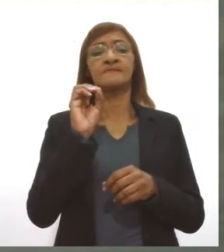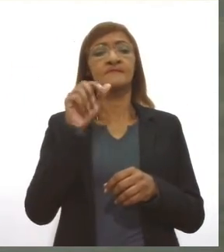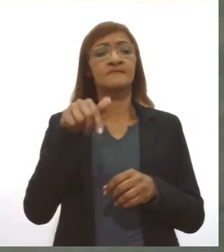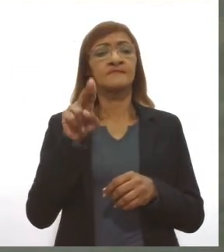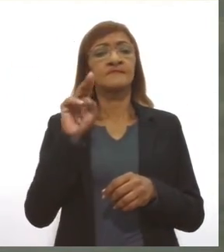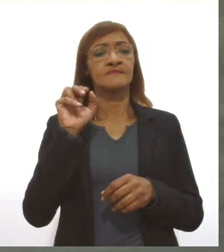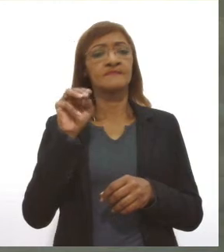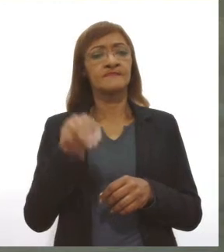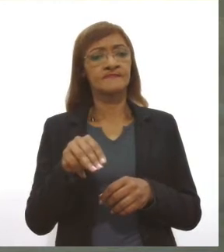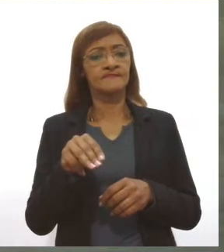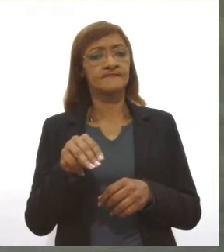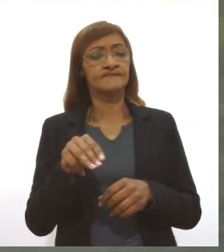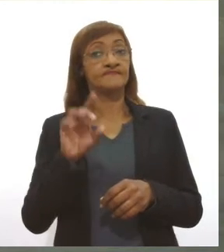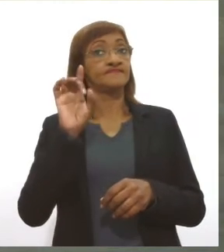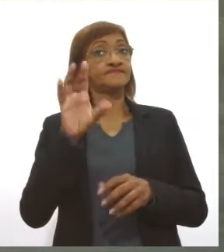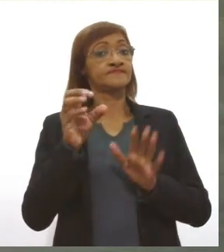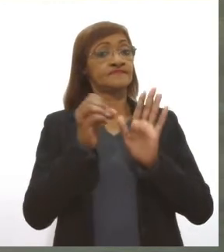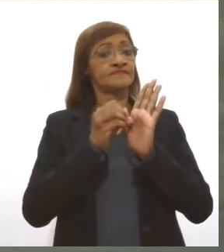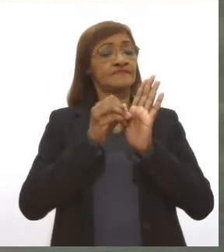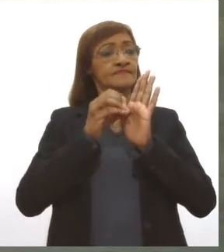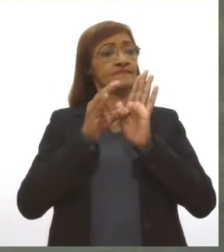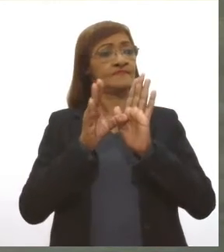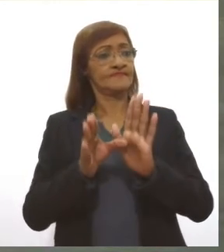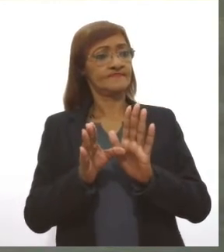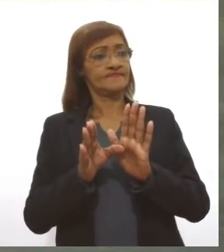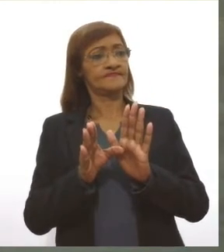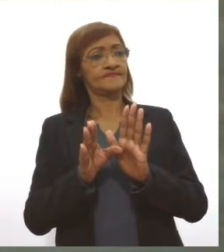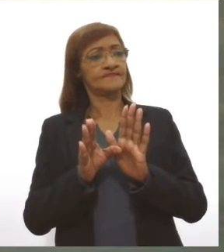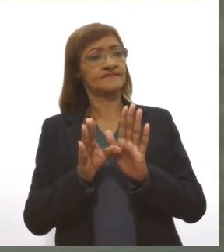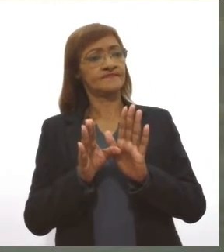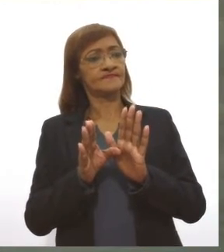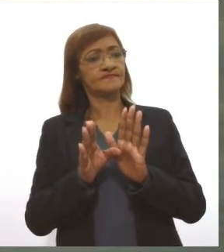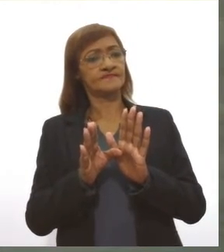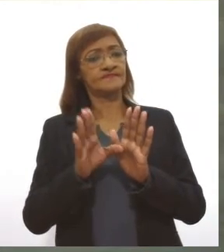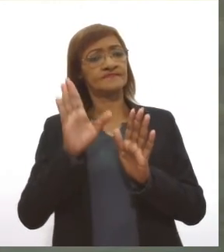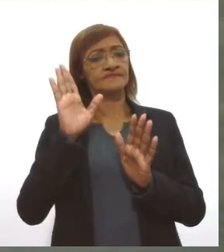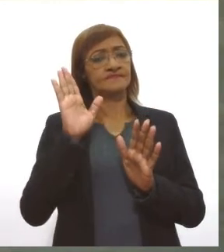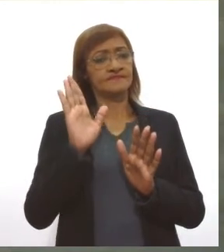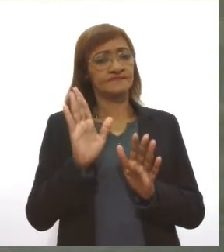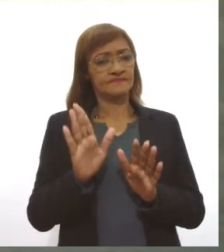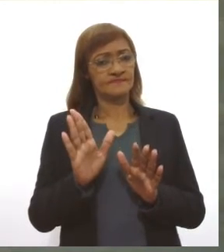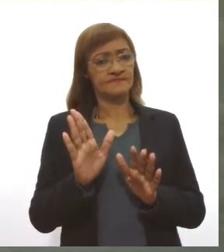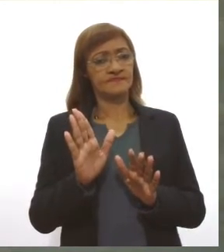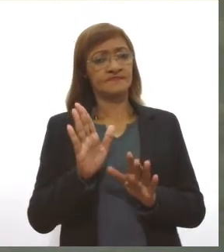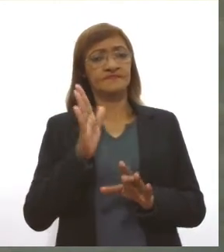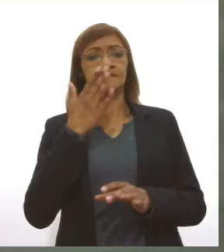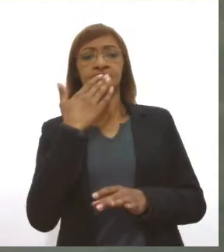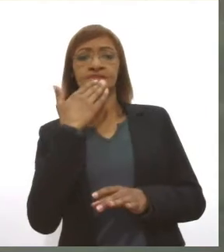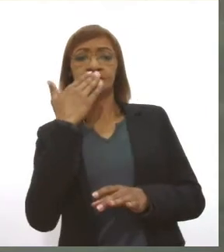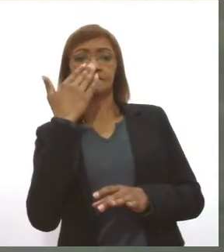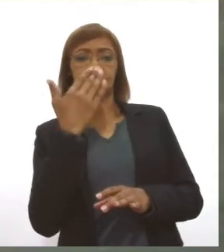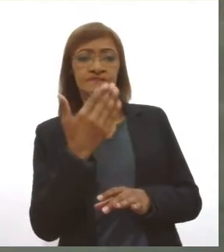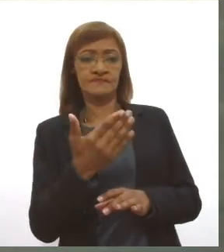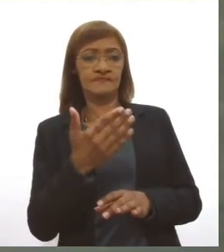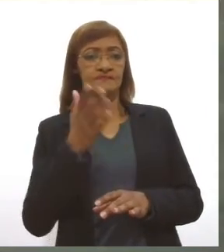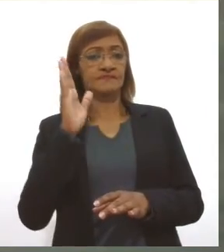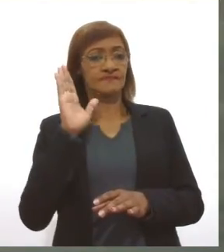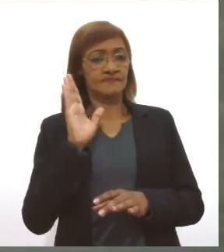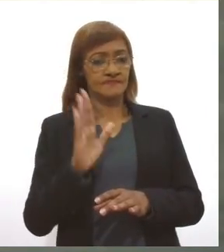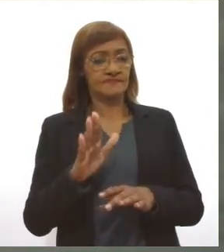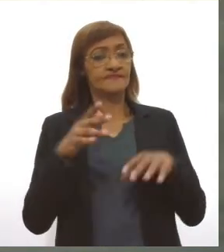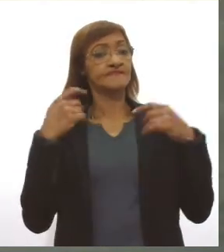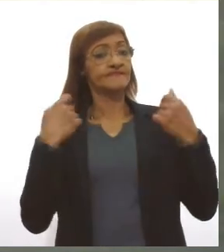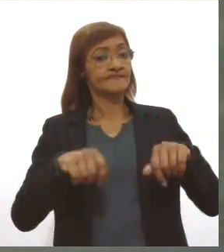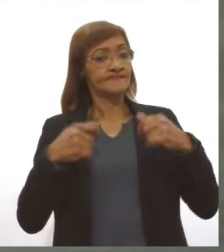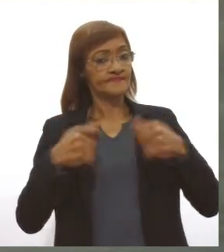é uma indicação, ou seja, é uma solicitação que os parlamentares fazem, né, todas essas indicações, que precisam